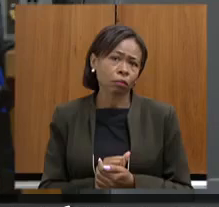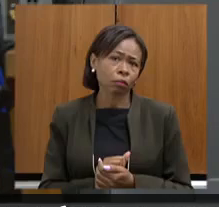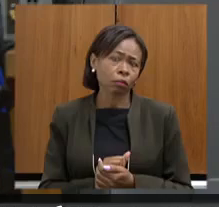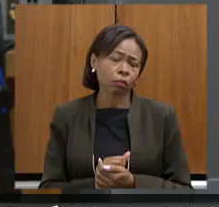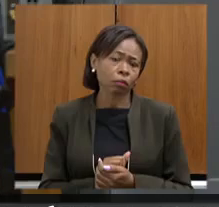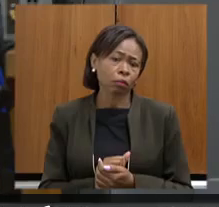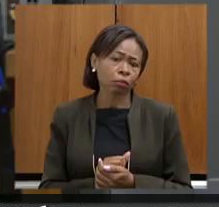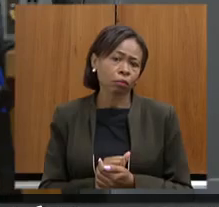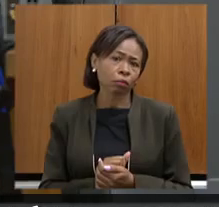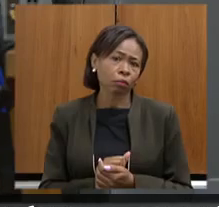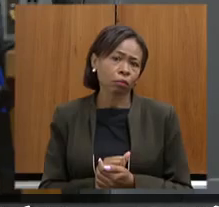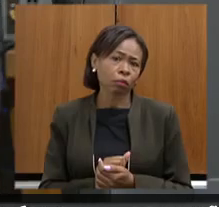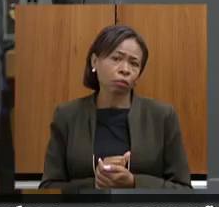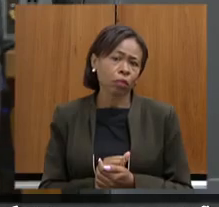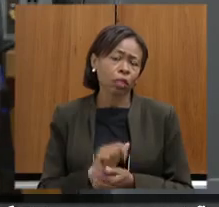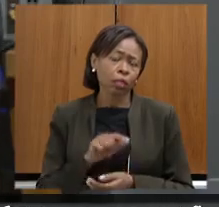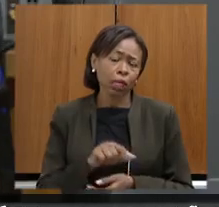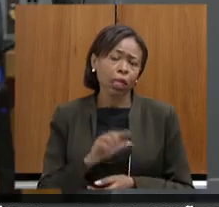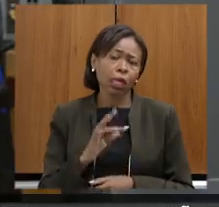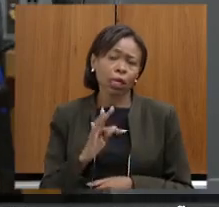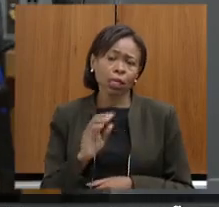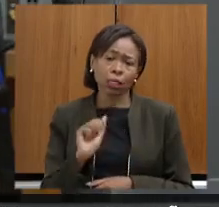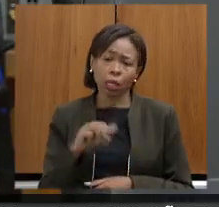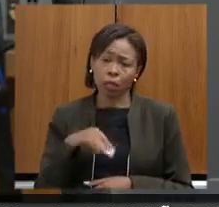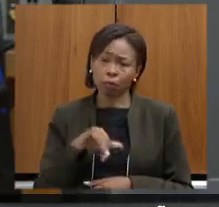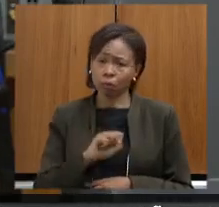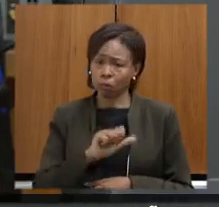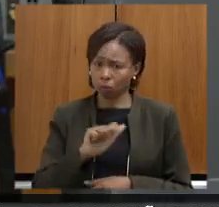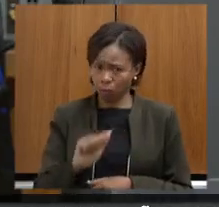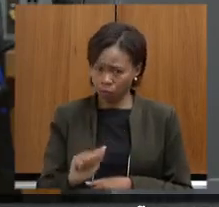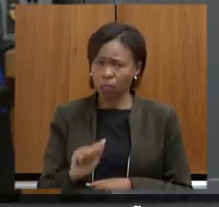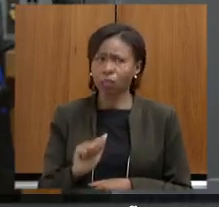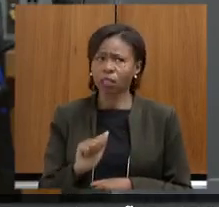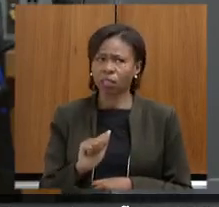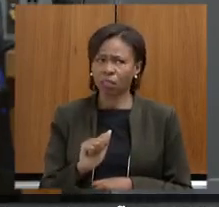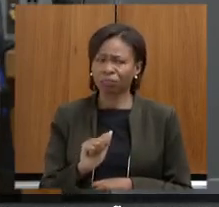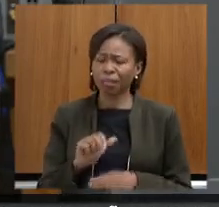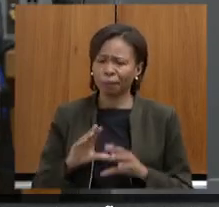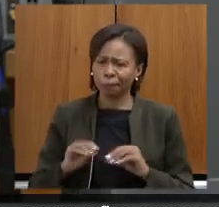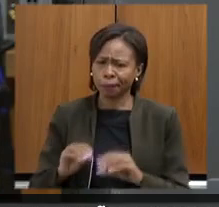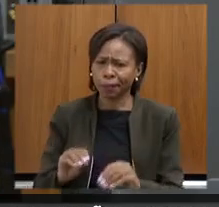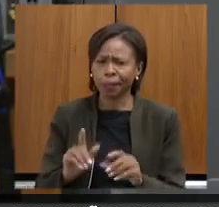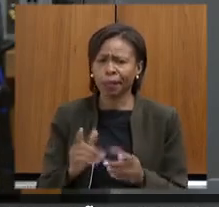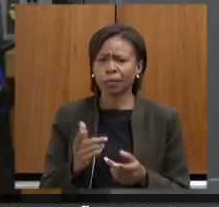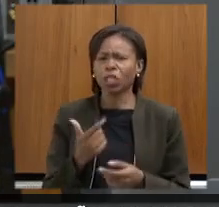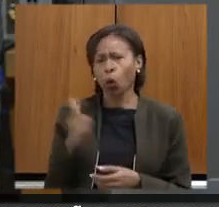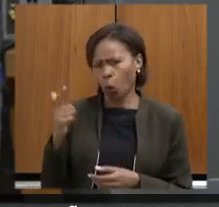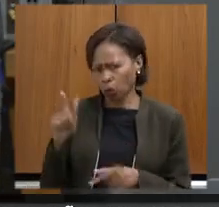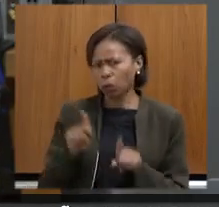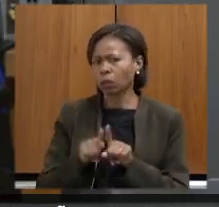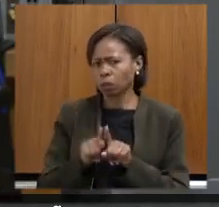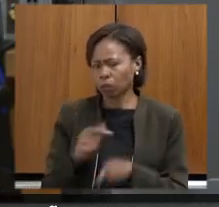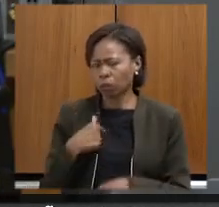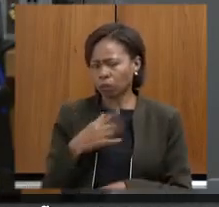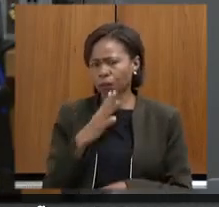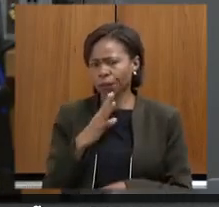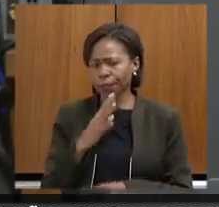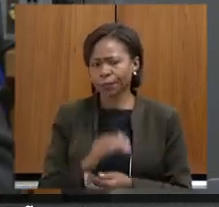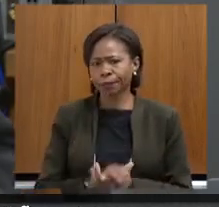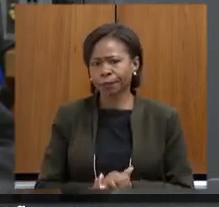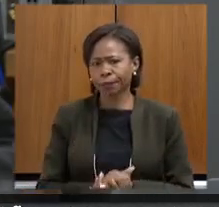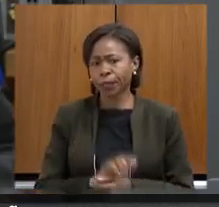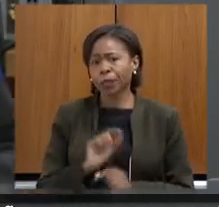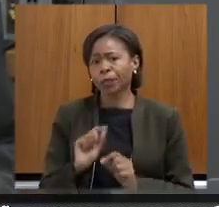possível operação da Tamisa e conheço as outras também ali na região é que